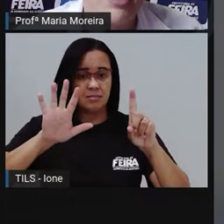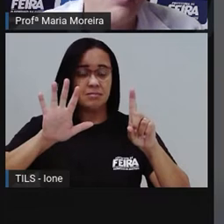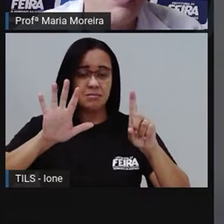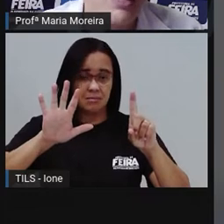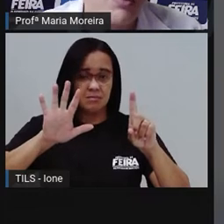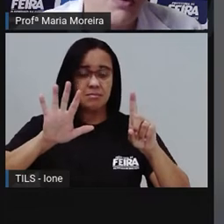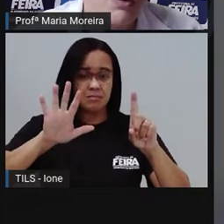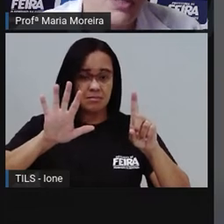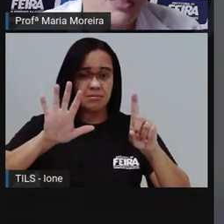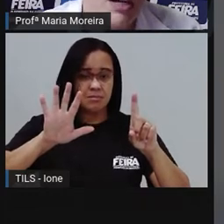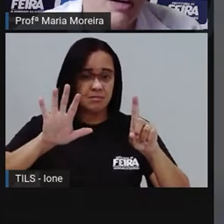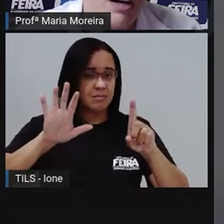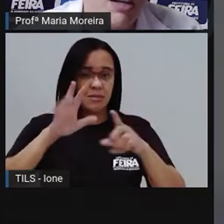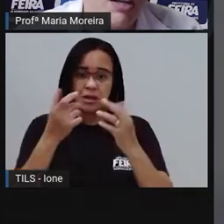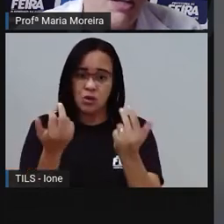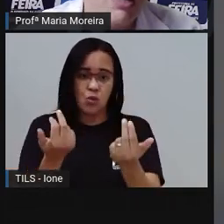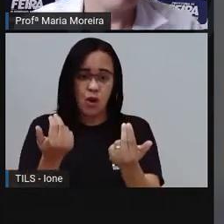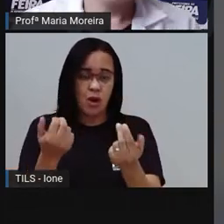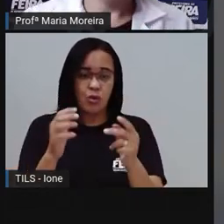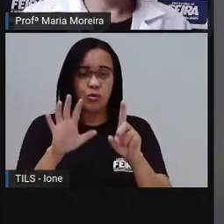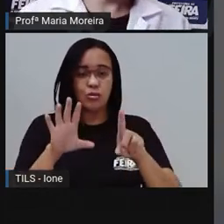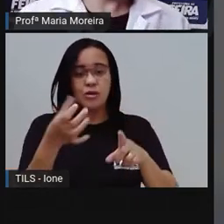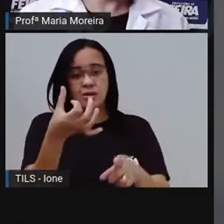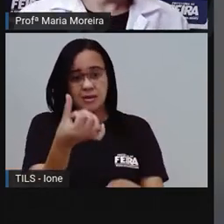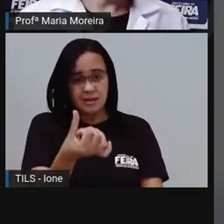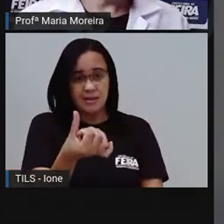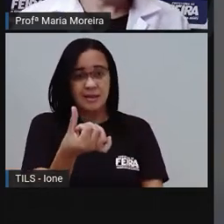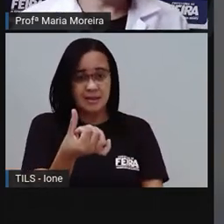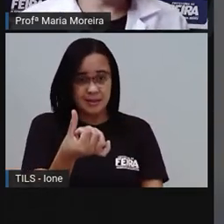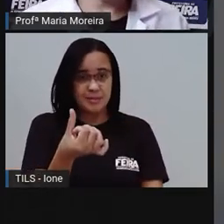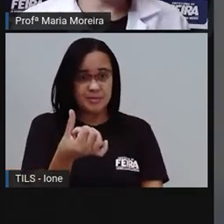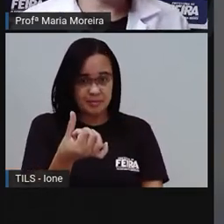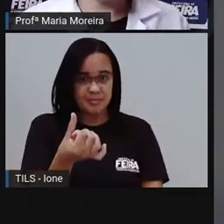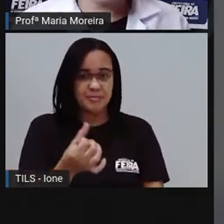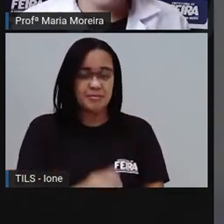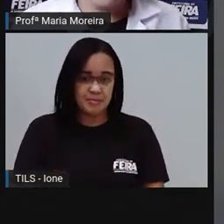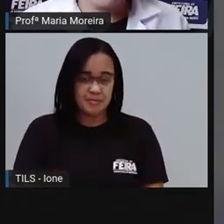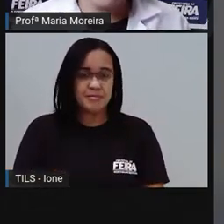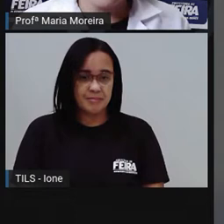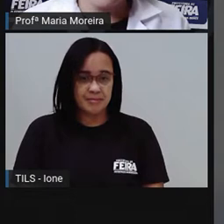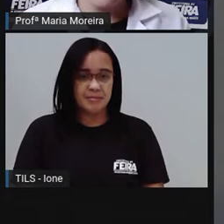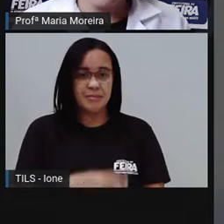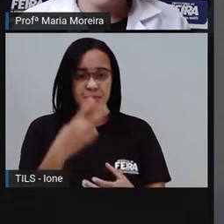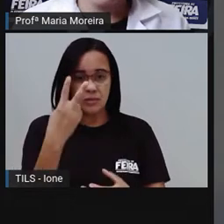mesma coisa, ó. Entendeu? Ó, seis.